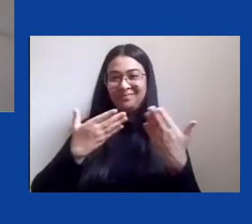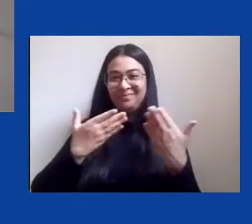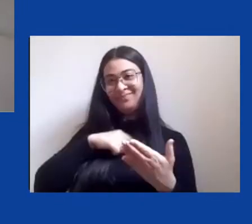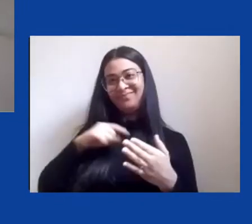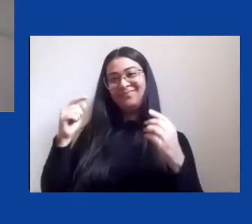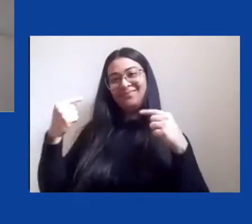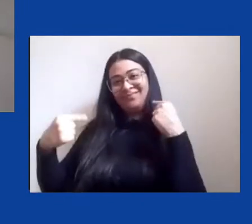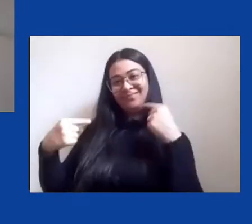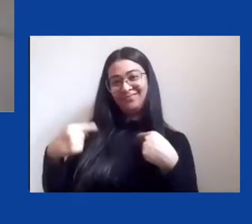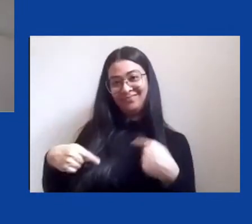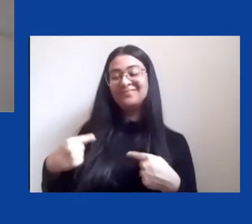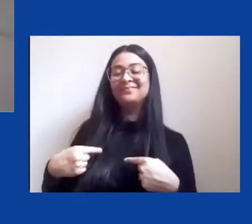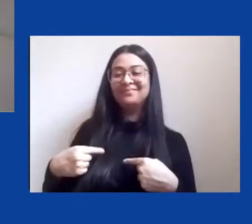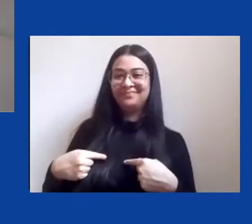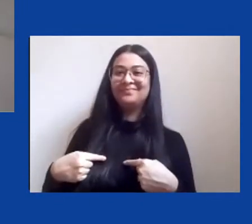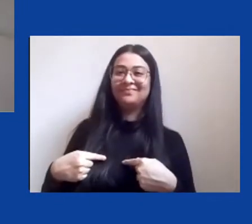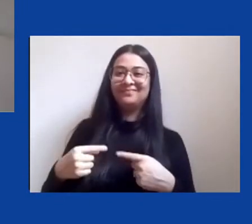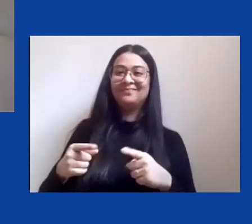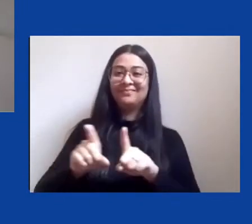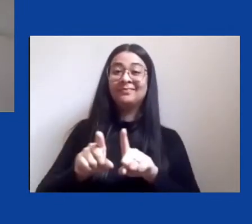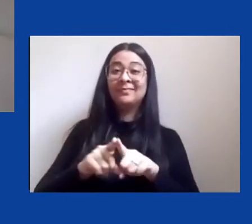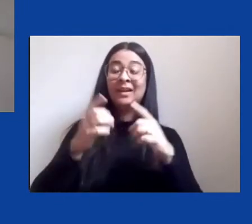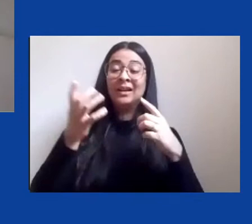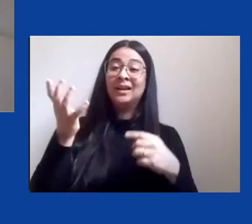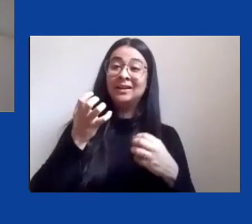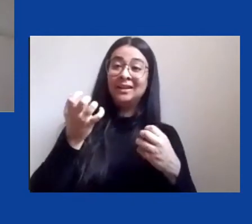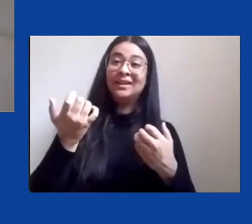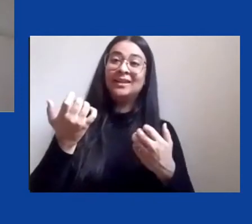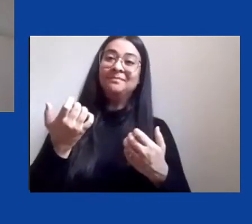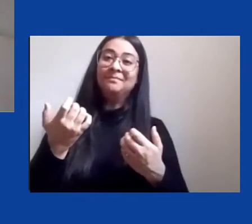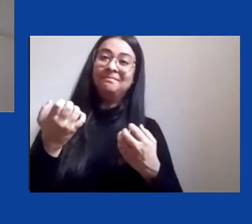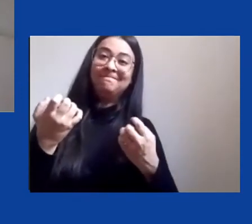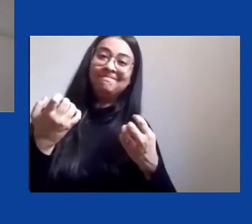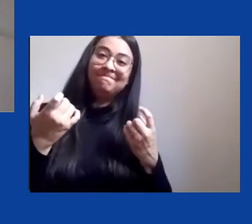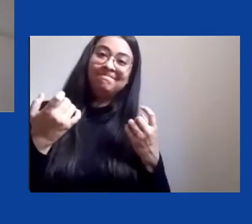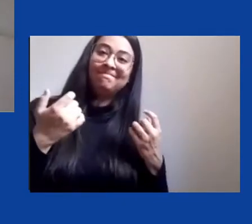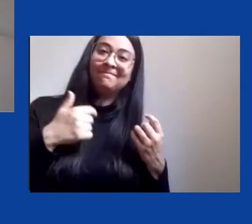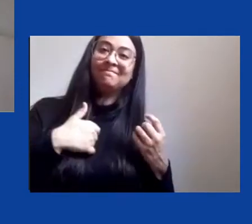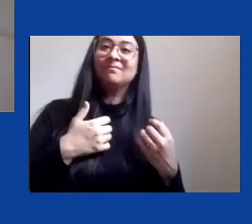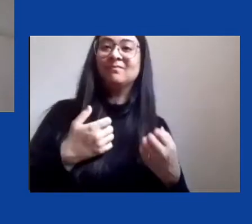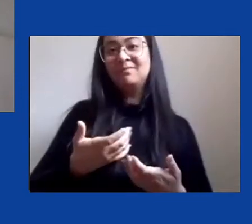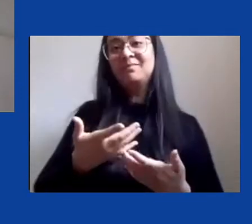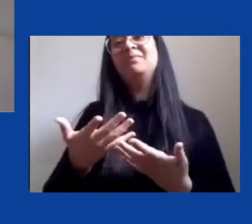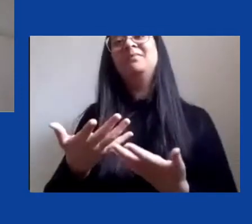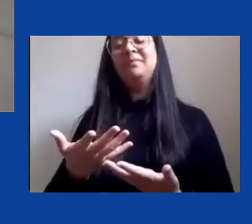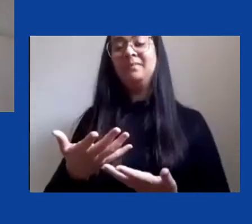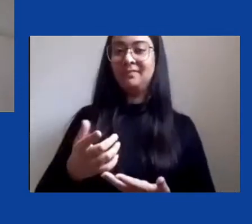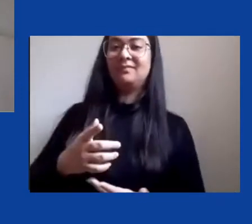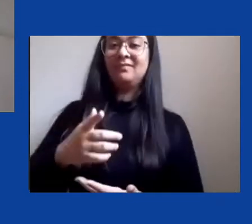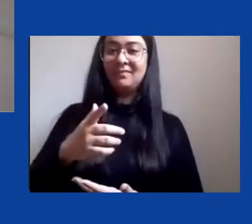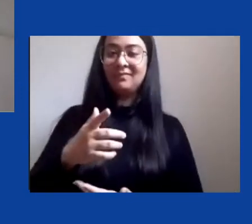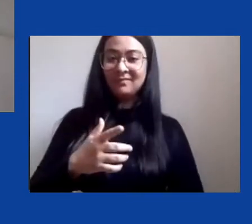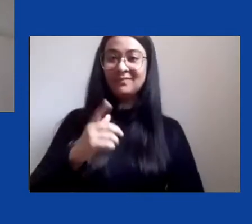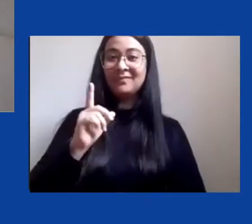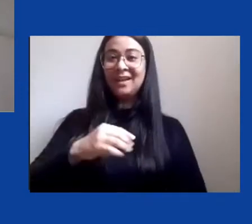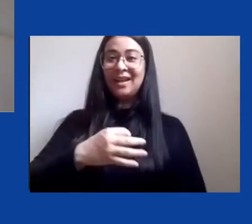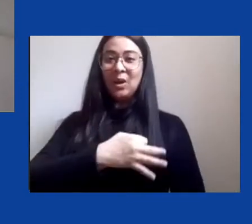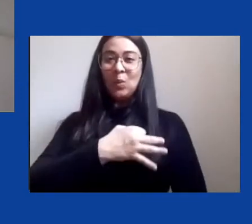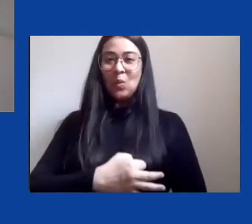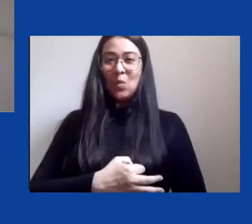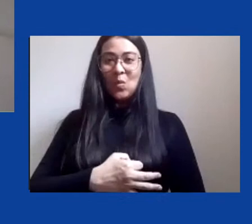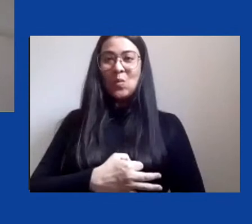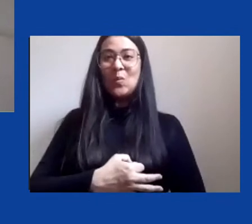Gostaria de dizer que é uma honra dialogar com antropólogos que já têm uma